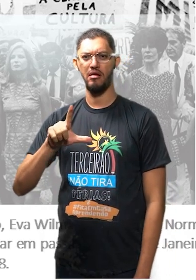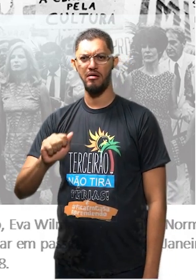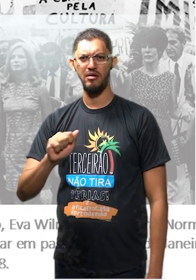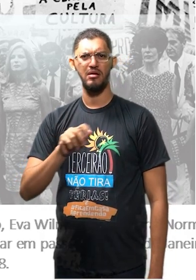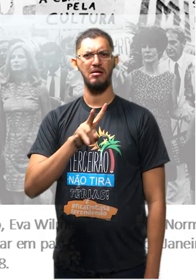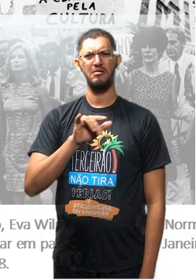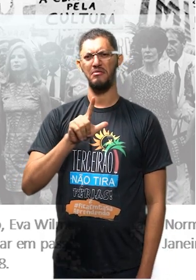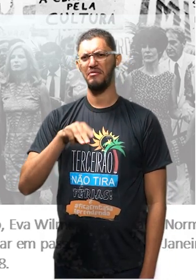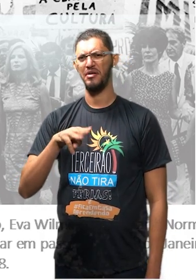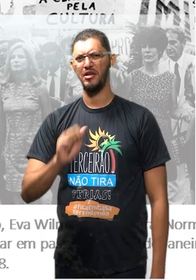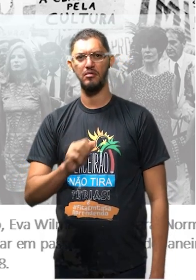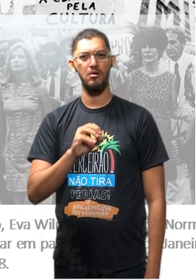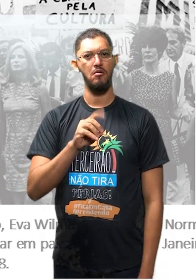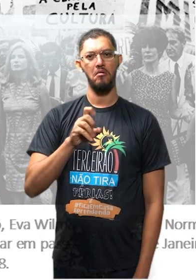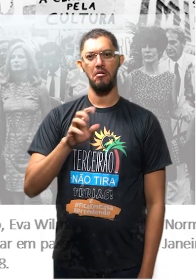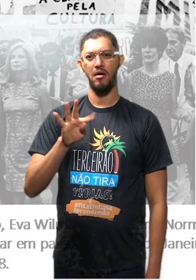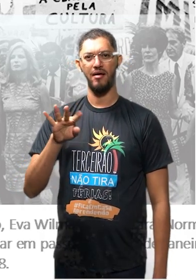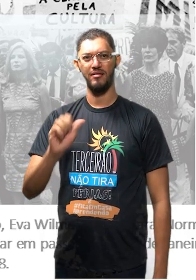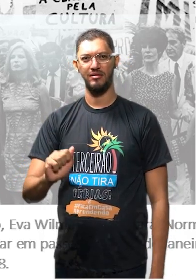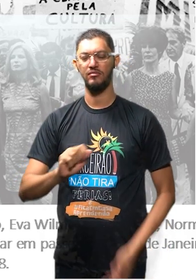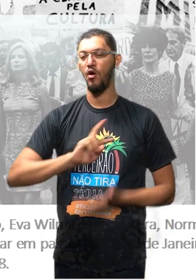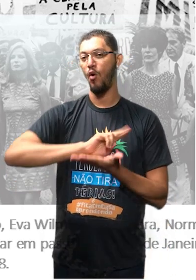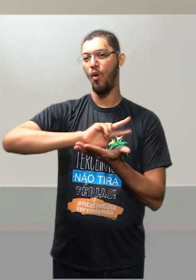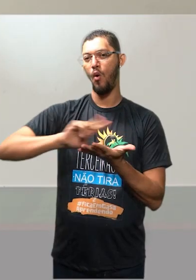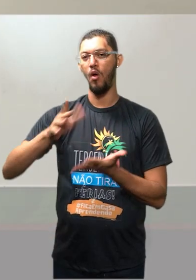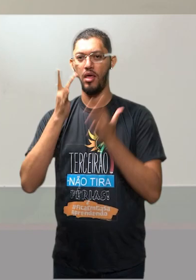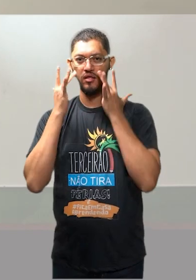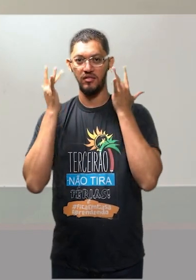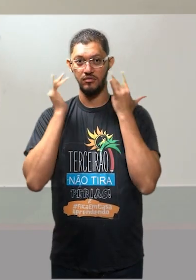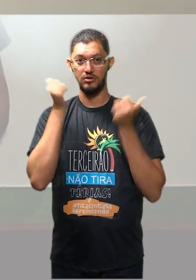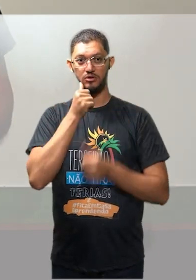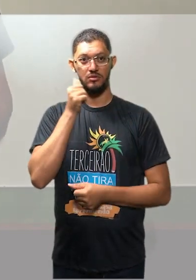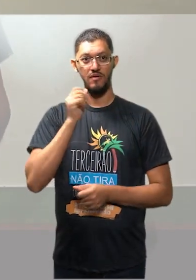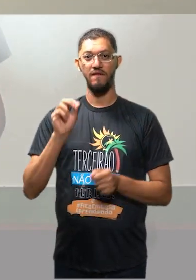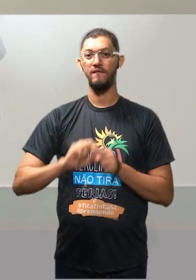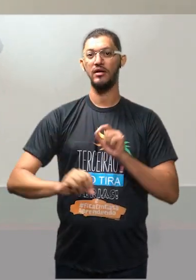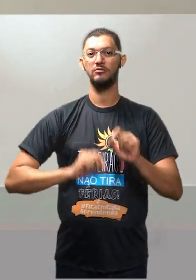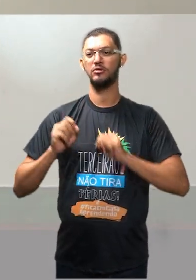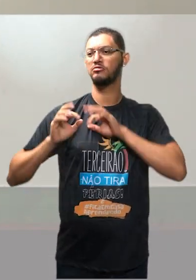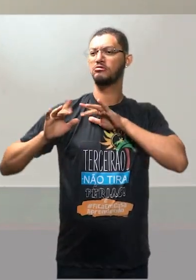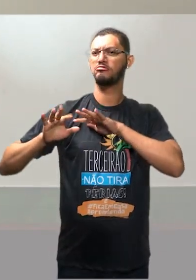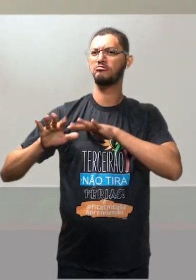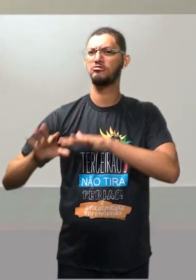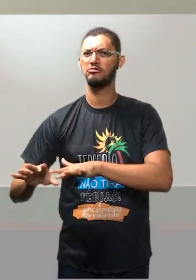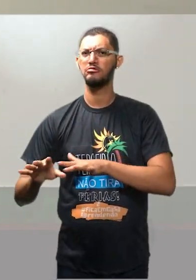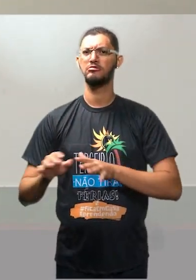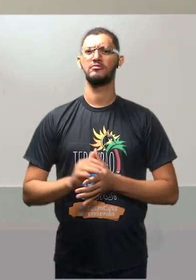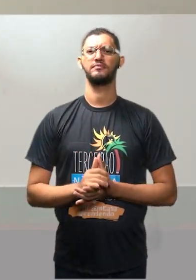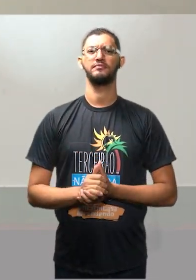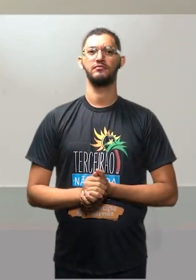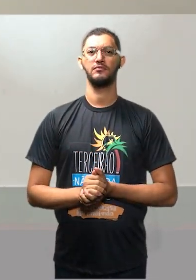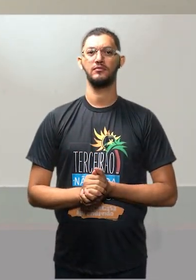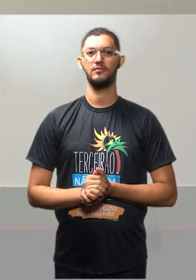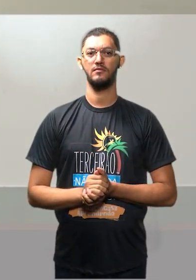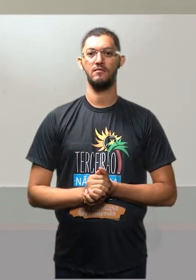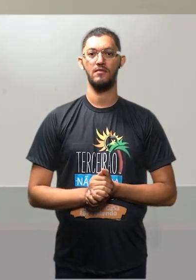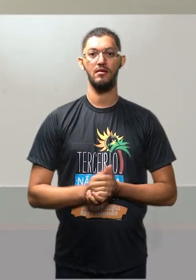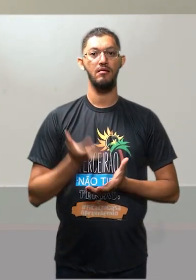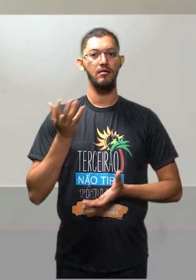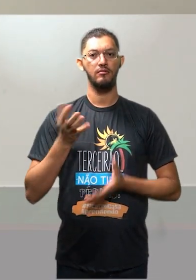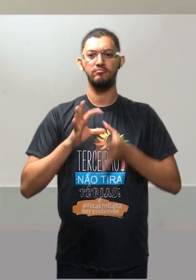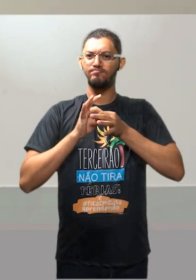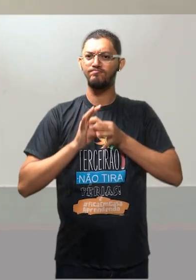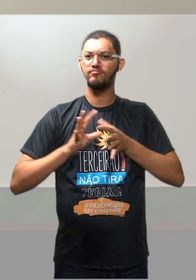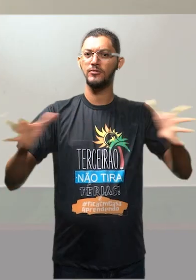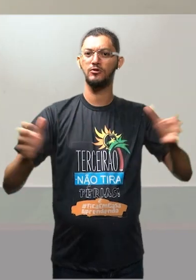Odete Lara, Norma Brinjal e outros, tá? Fazendo o quê? Passeatas a favor da liberdade de